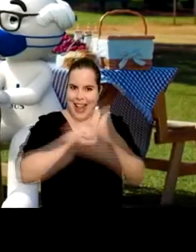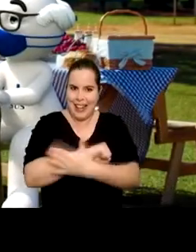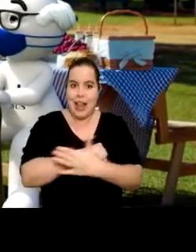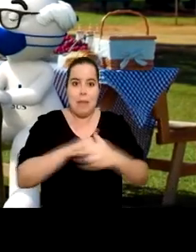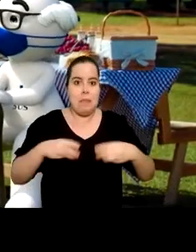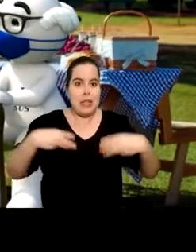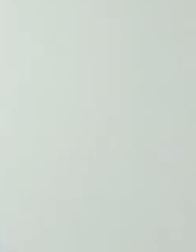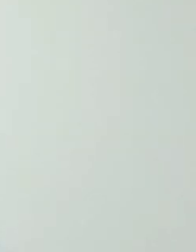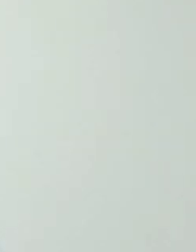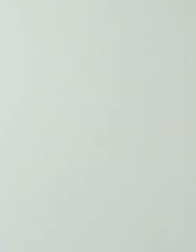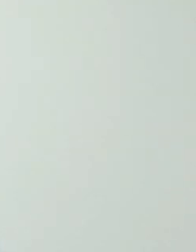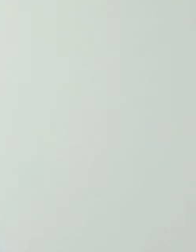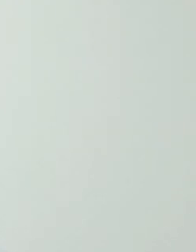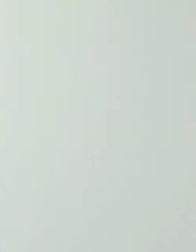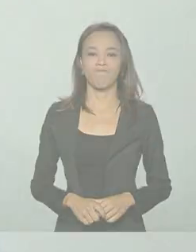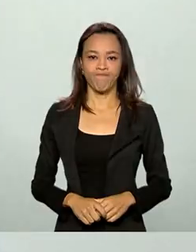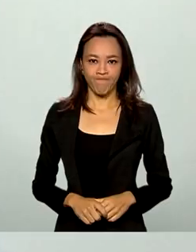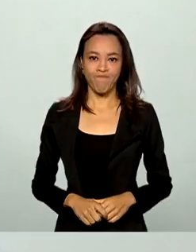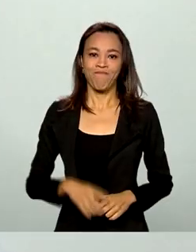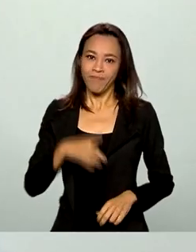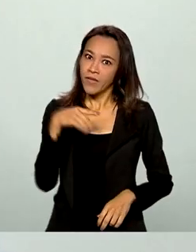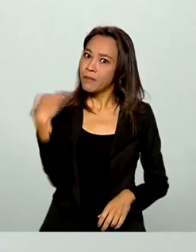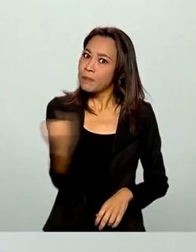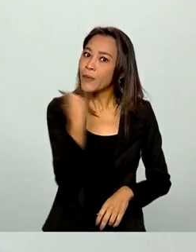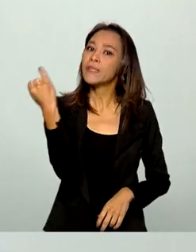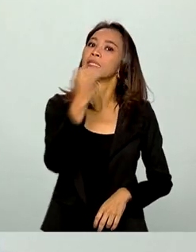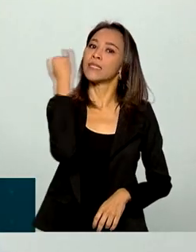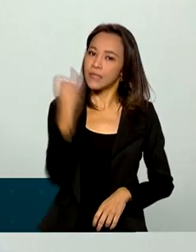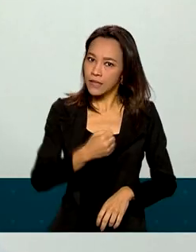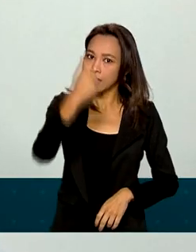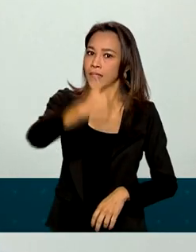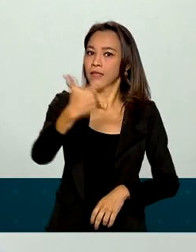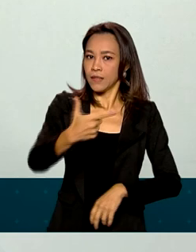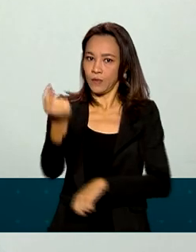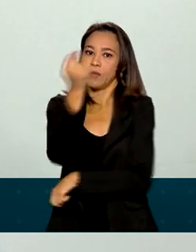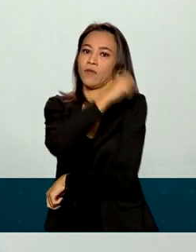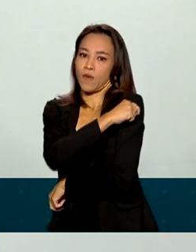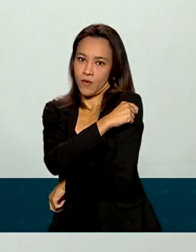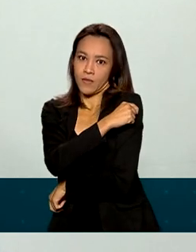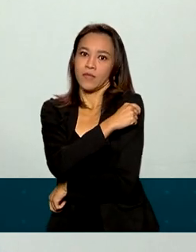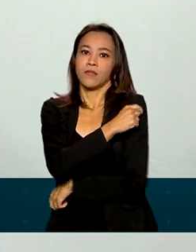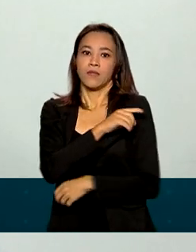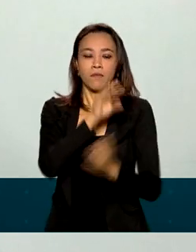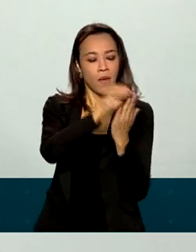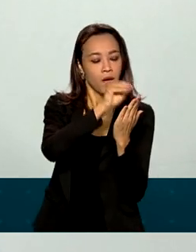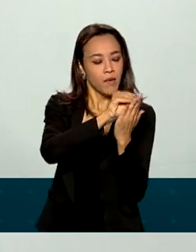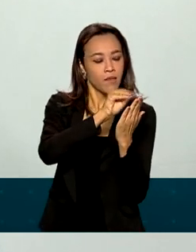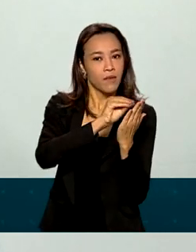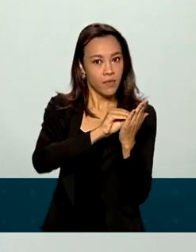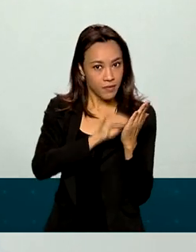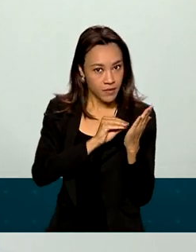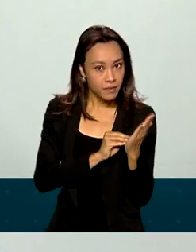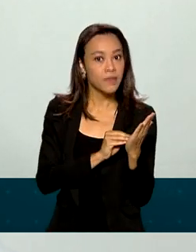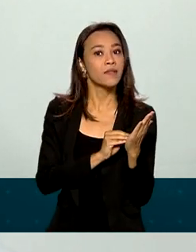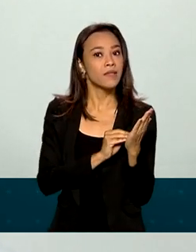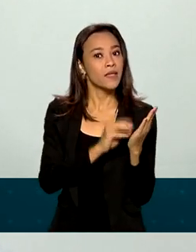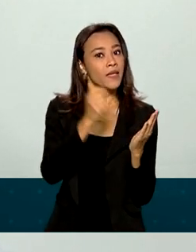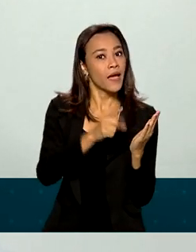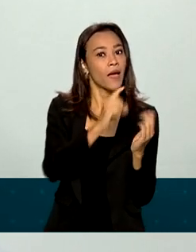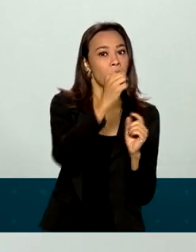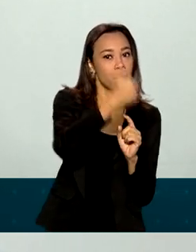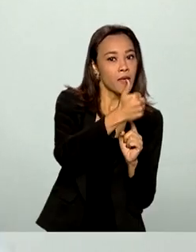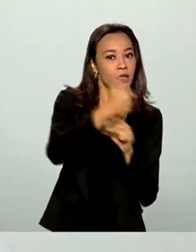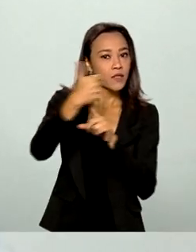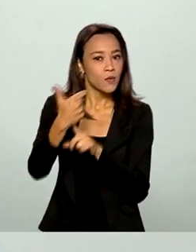pátria vacinada. É muito importante tomar a segunda dose naquelas vacinas que o esquema vacinal é composto de duas doses,